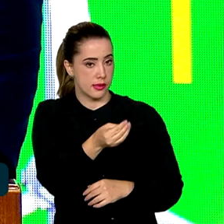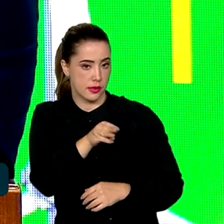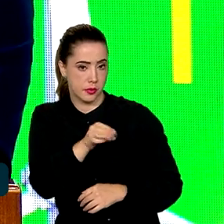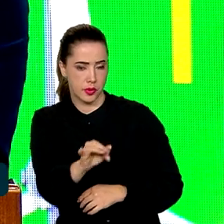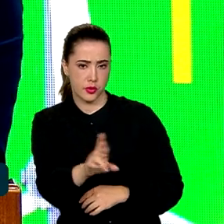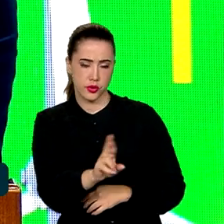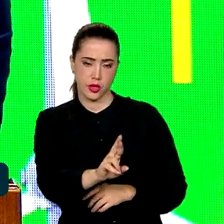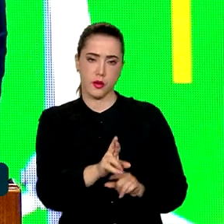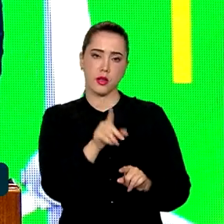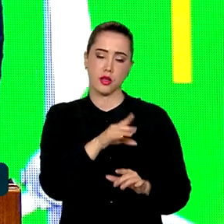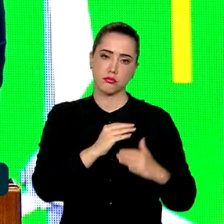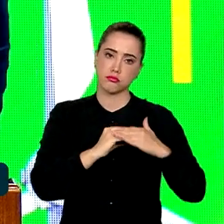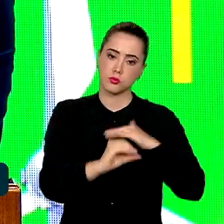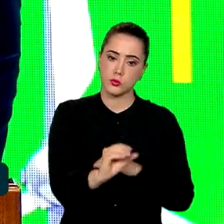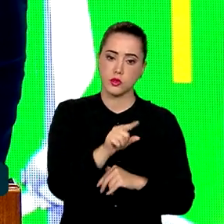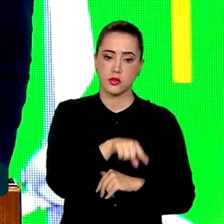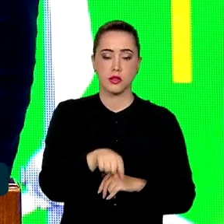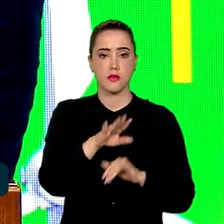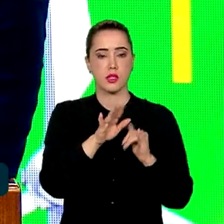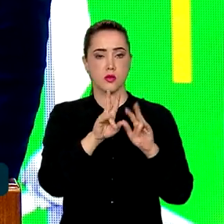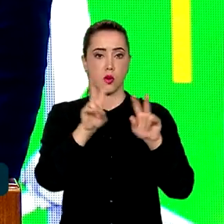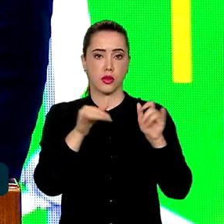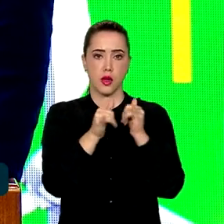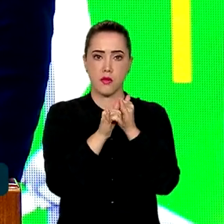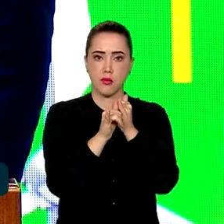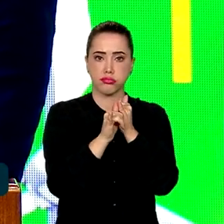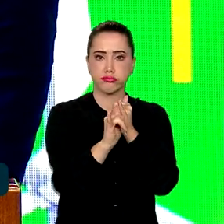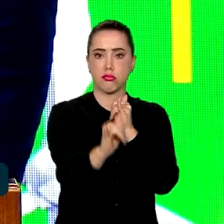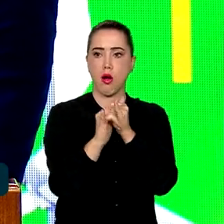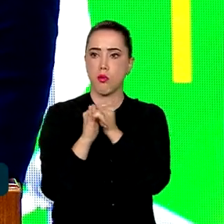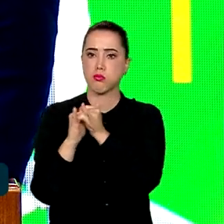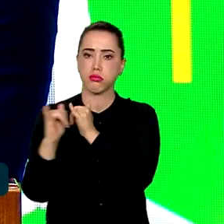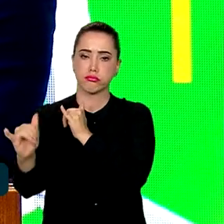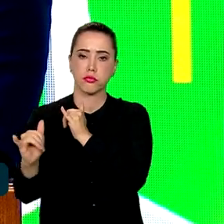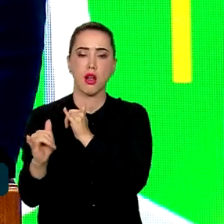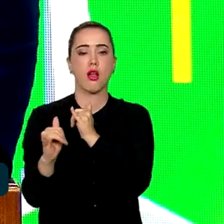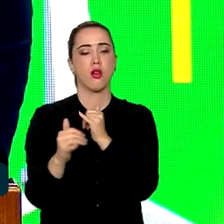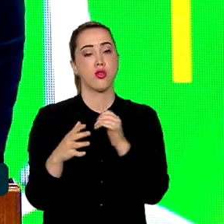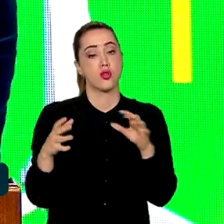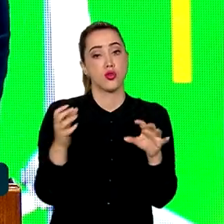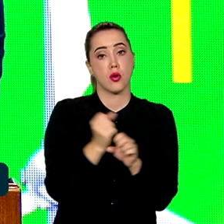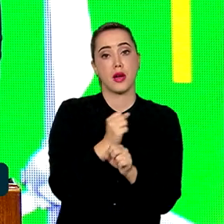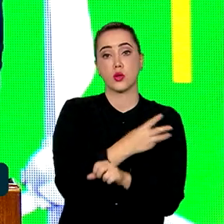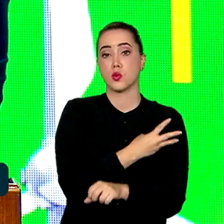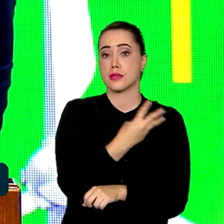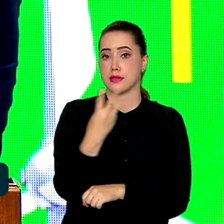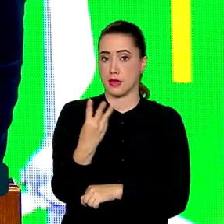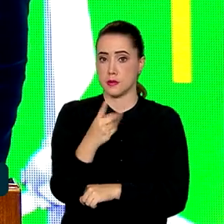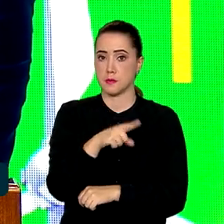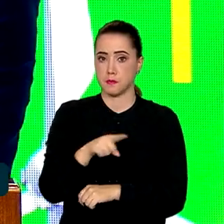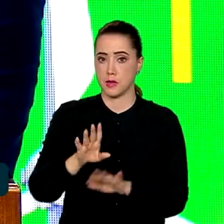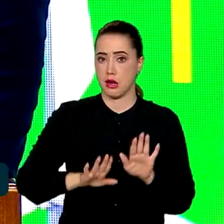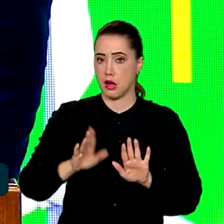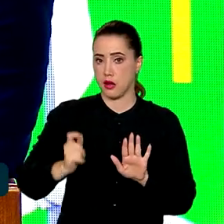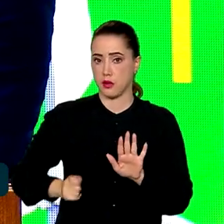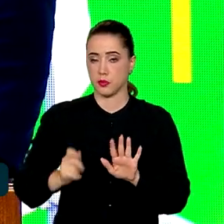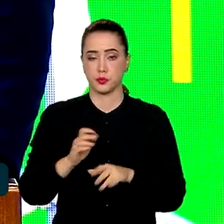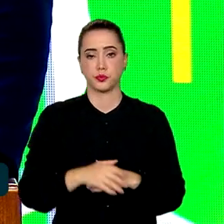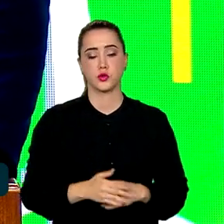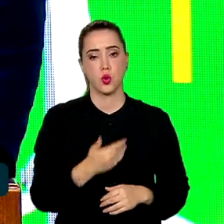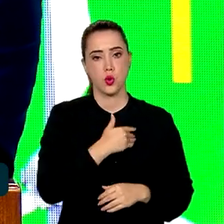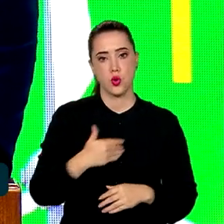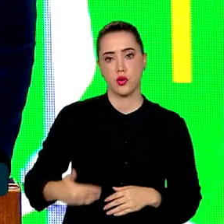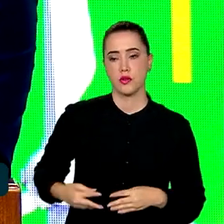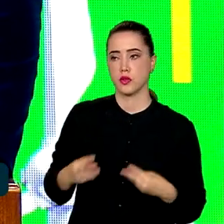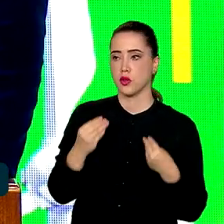reais em investimentos em linha de transmissão, somado desses três leilões. O governo, que levou